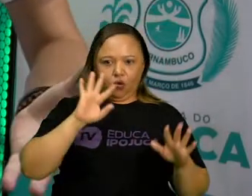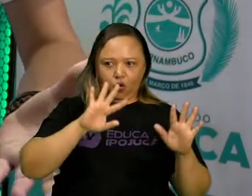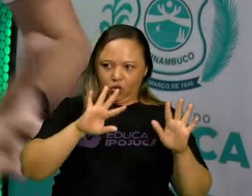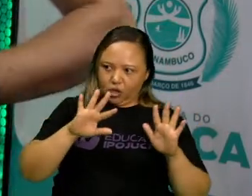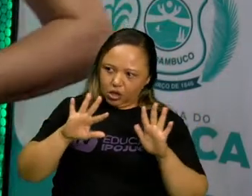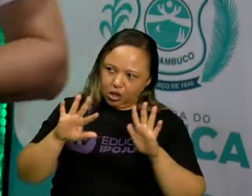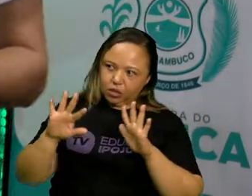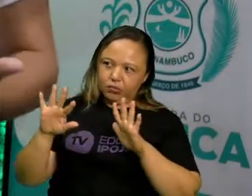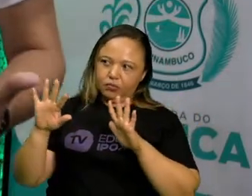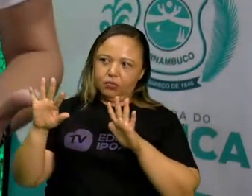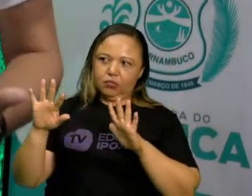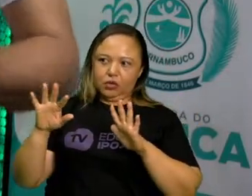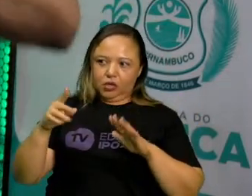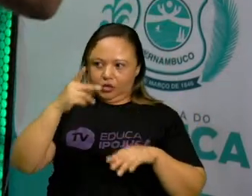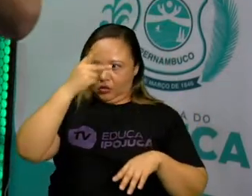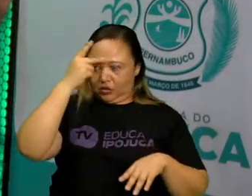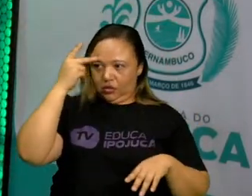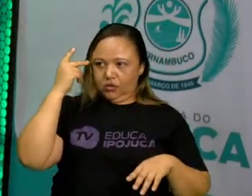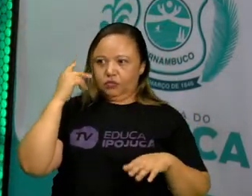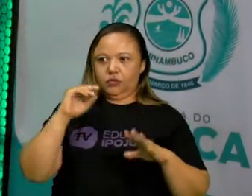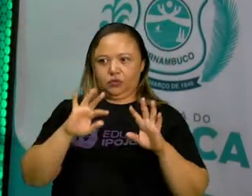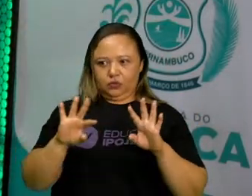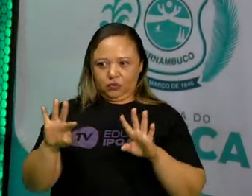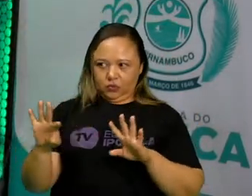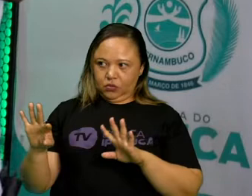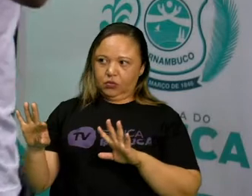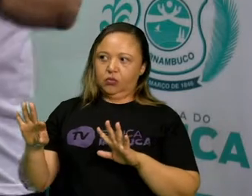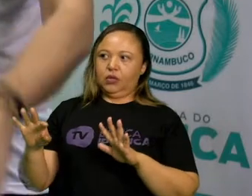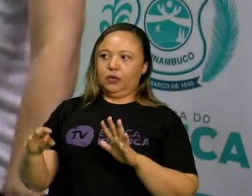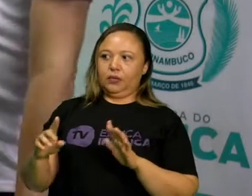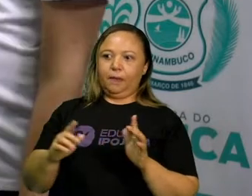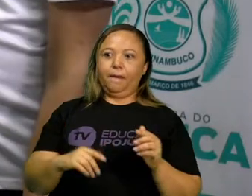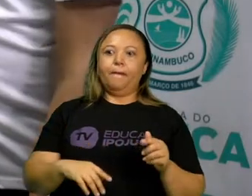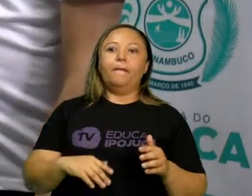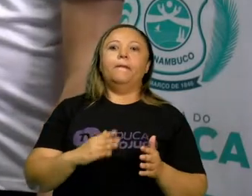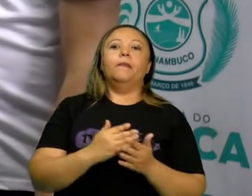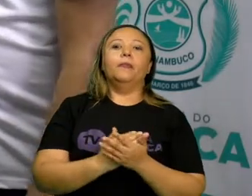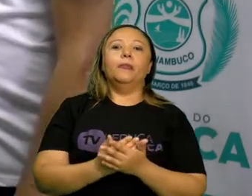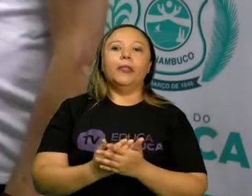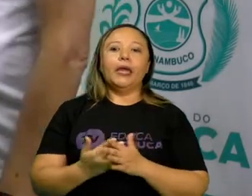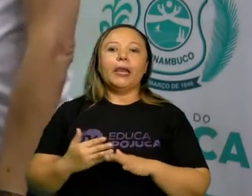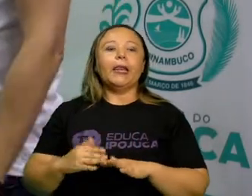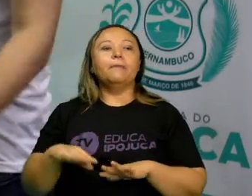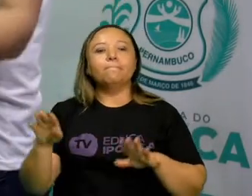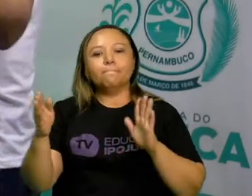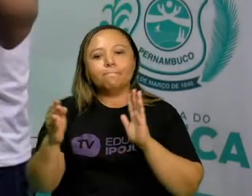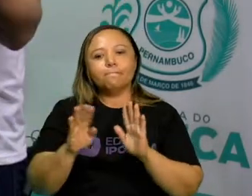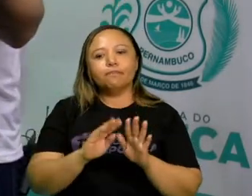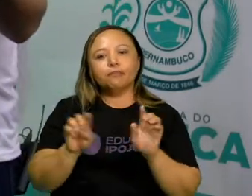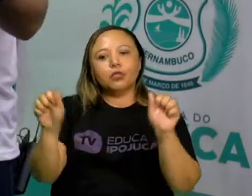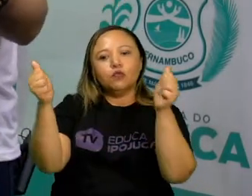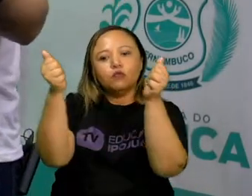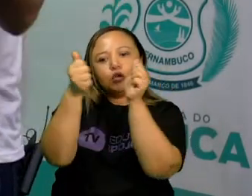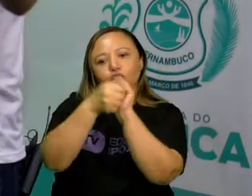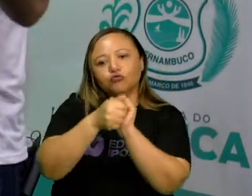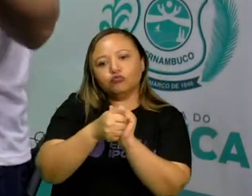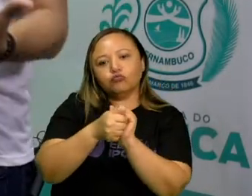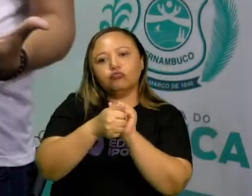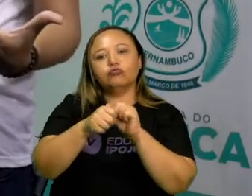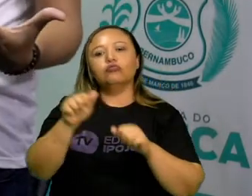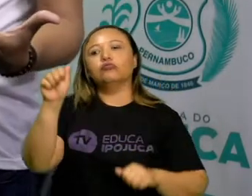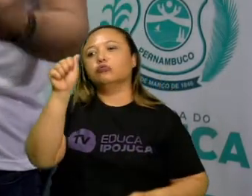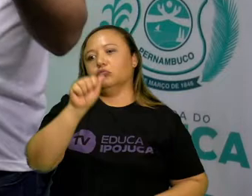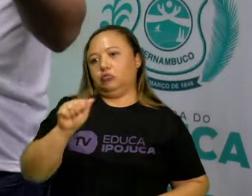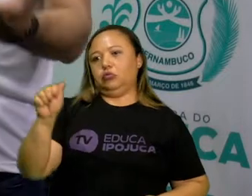participe da ação. A gente vai ver isso mais adiante quando a gente fala sobre o teatro brechiano. E o grande responsável é